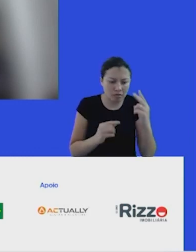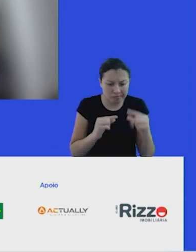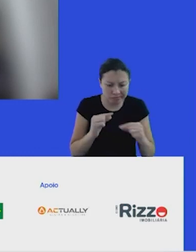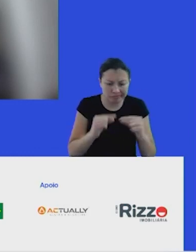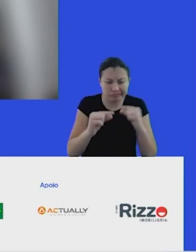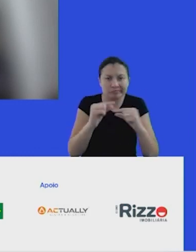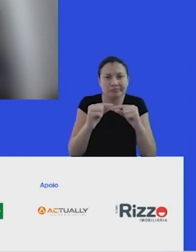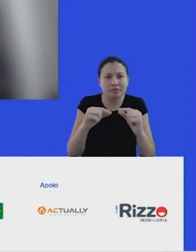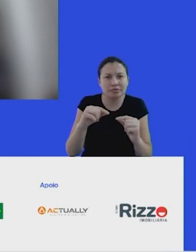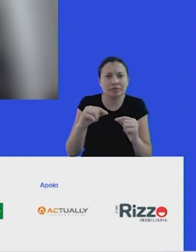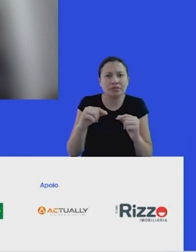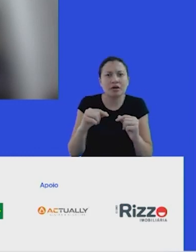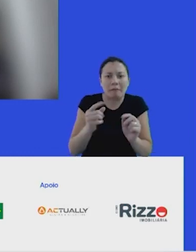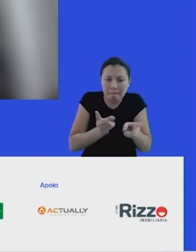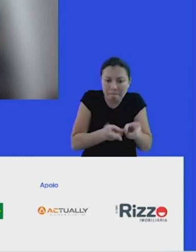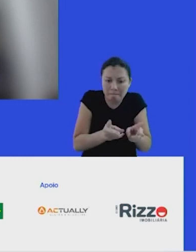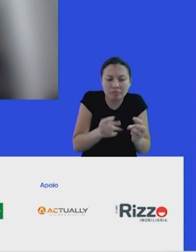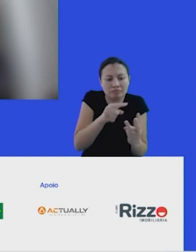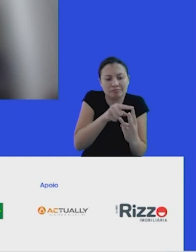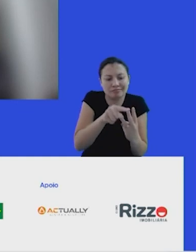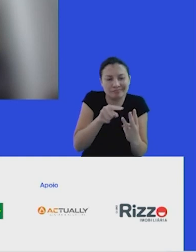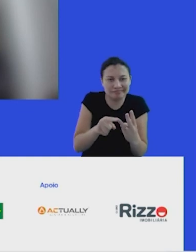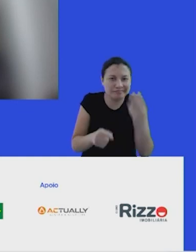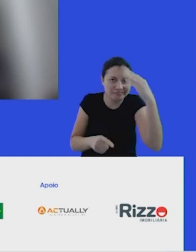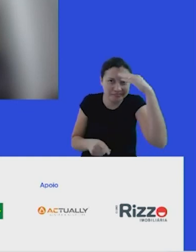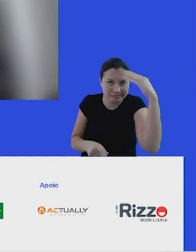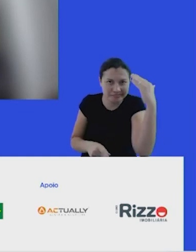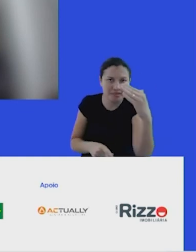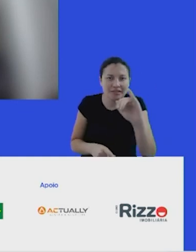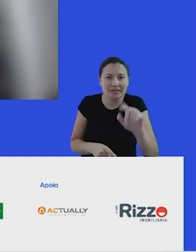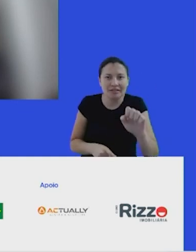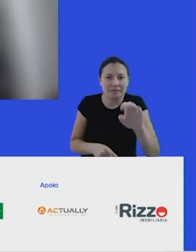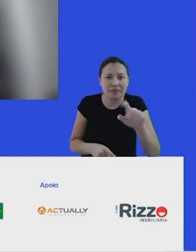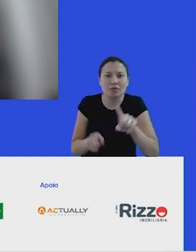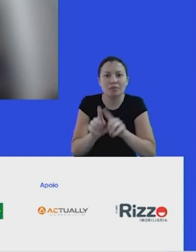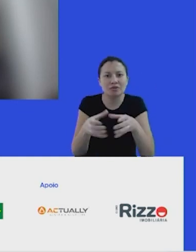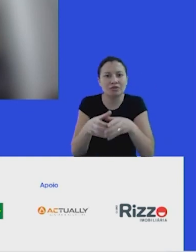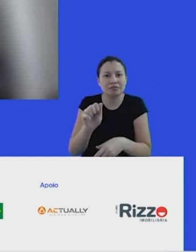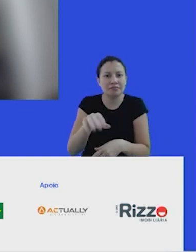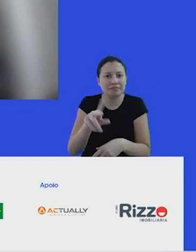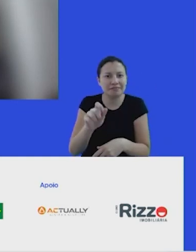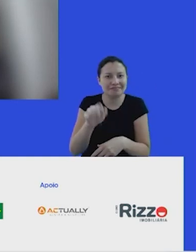sustentável passa por esses três pilares. Muito obrigada, Isabel, e obrigada ao time Anshan pela oportunidade.